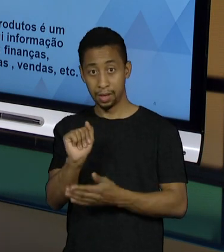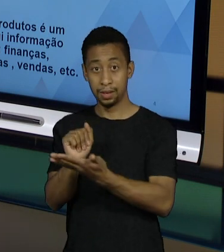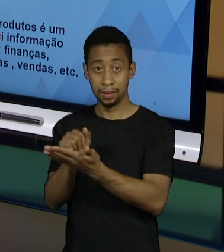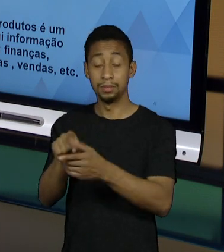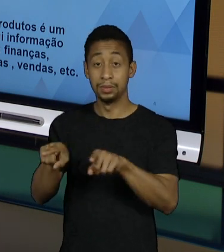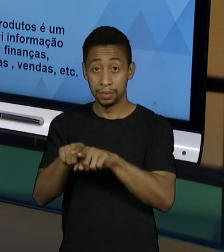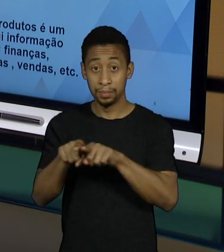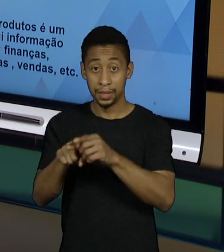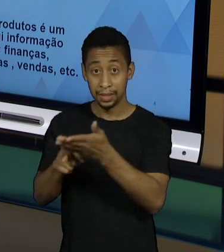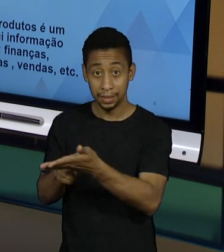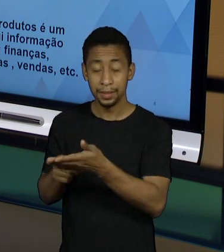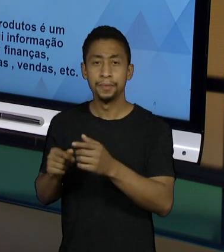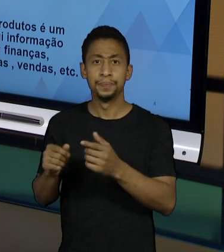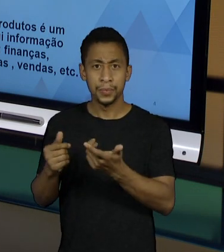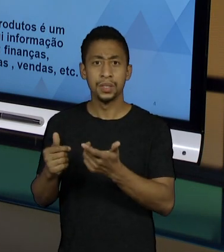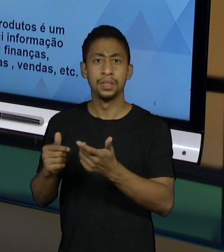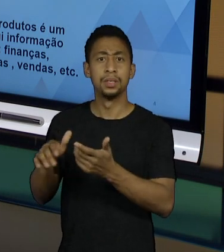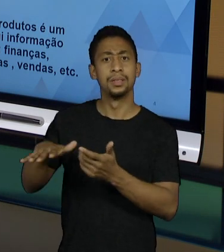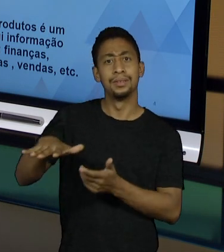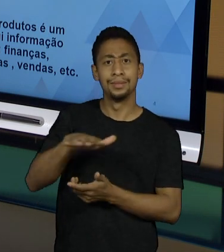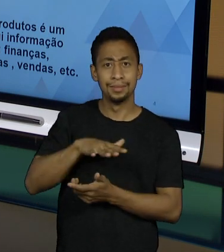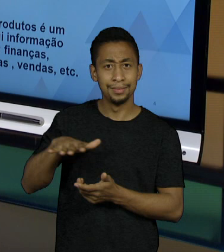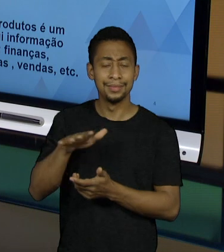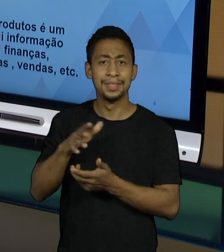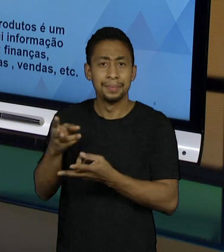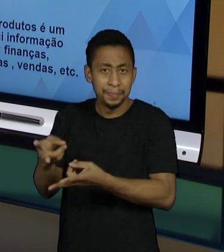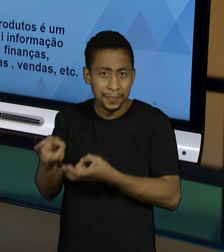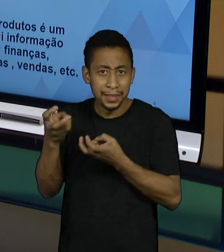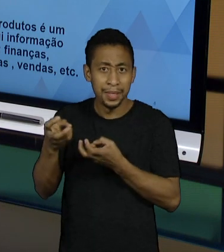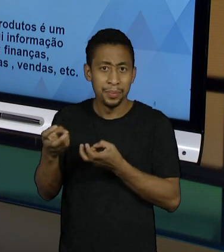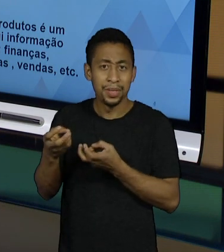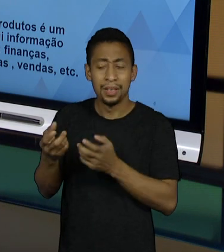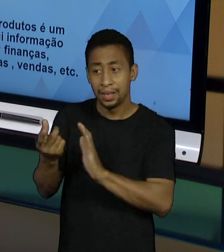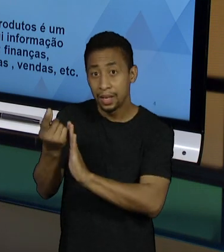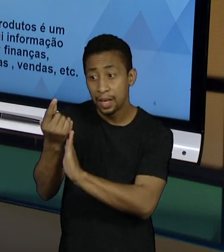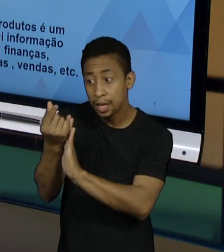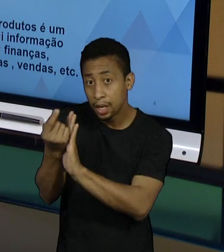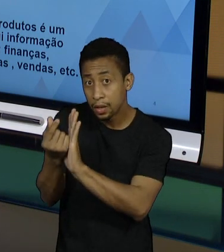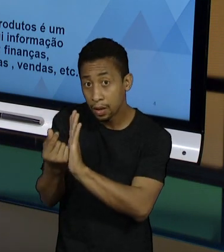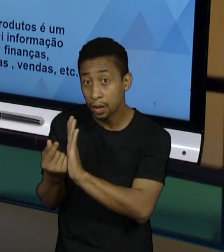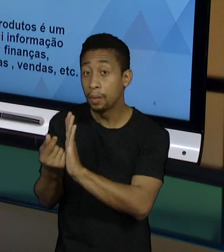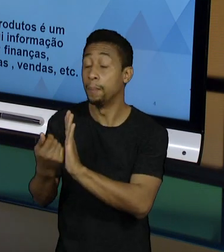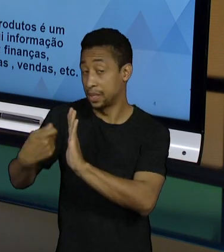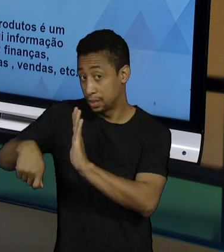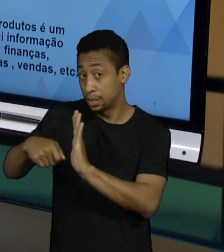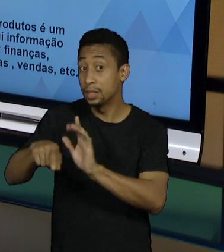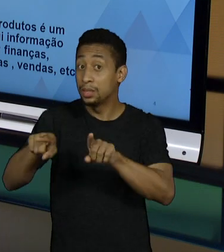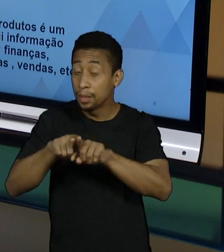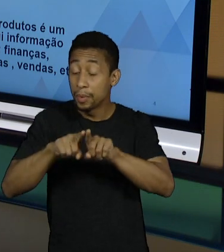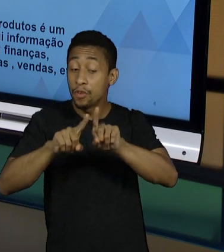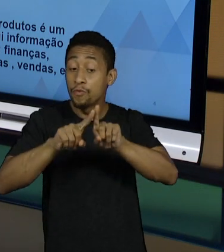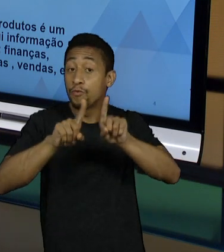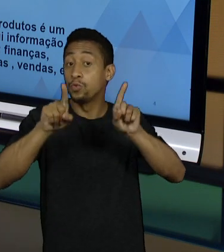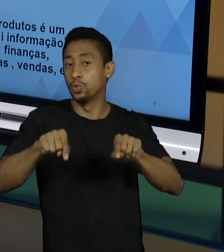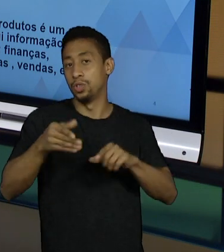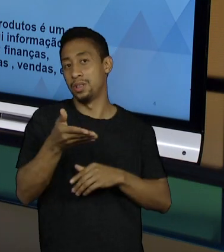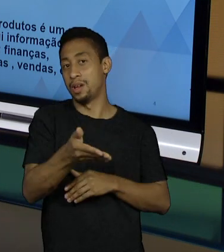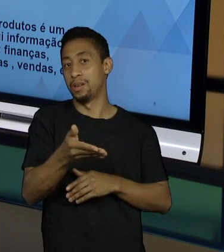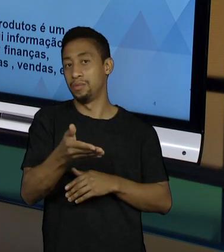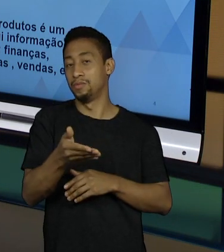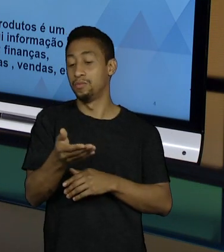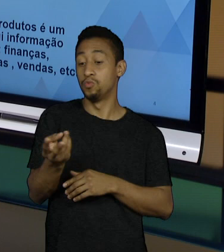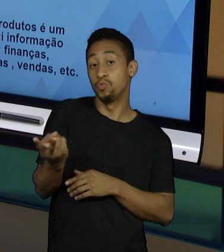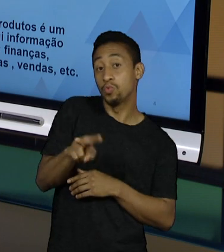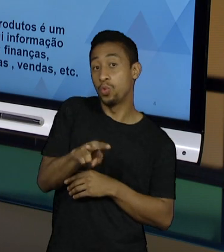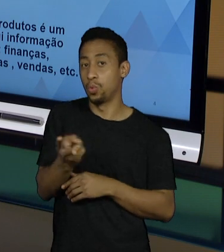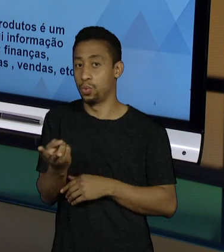Importante aqui, quando eu falo recurso, quando se fala recurso, é o recurso financeiro e o recurso humano. Então eu tenho que ver se